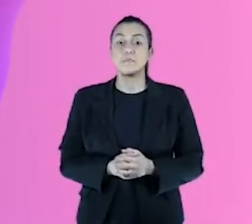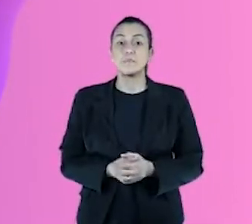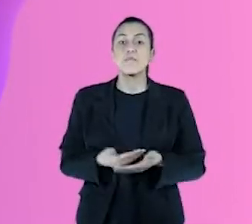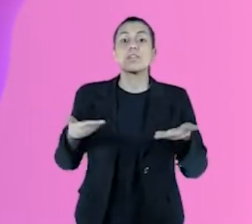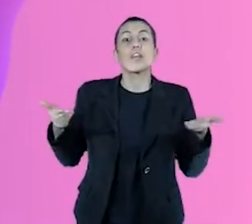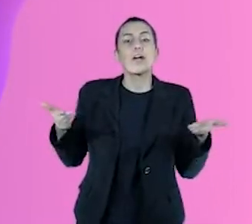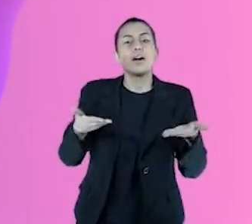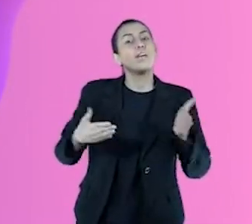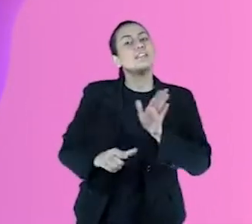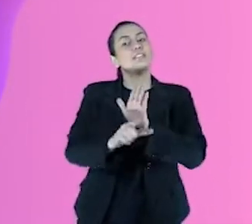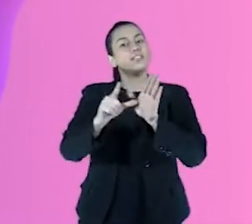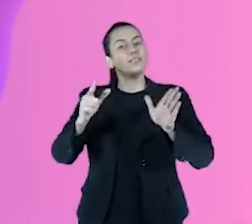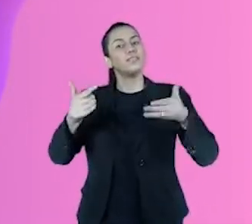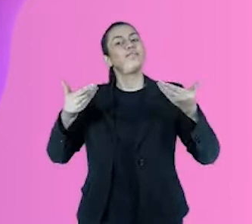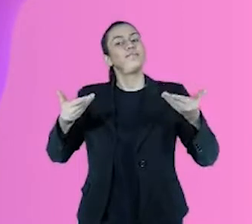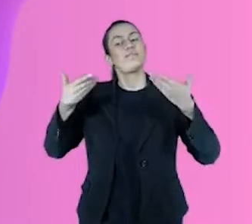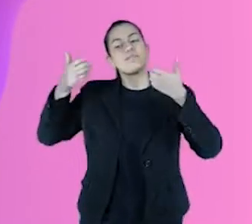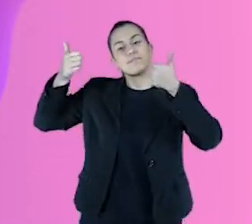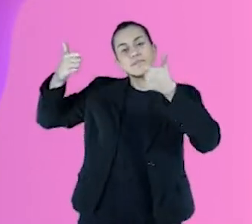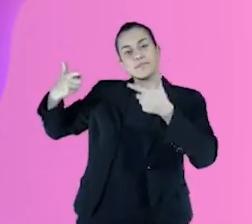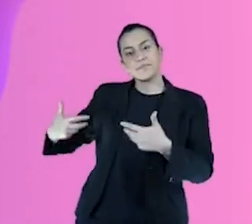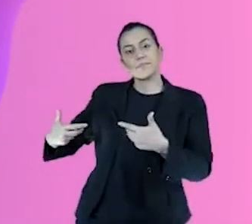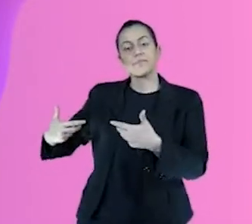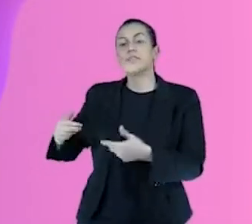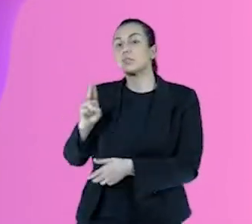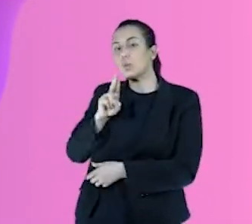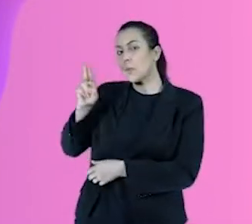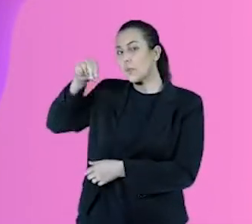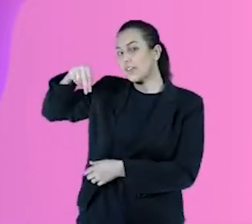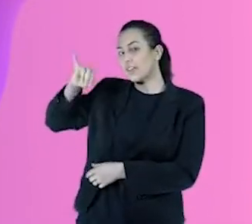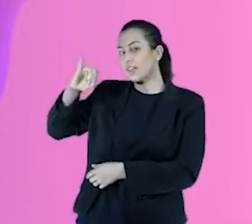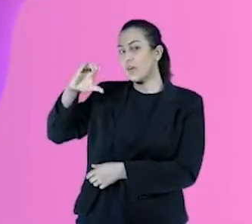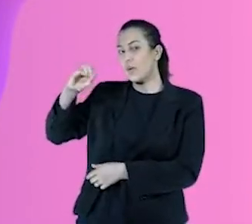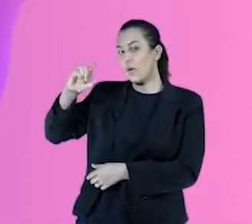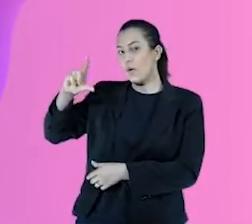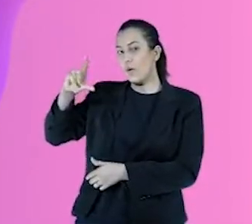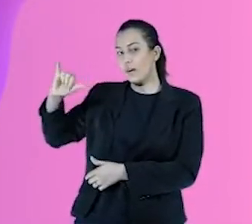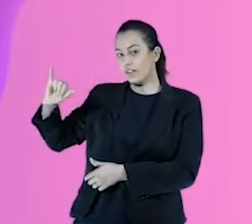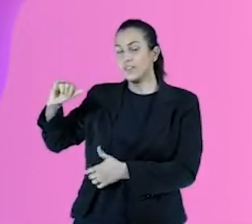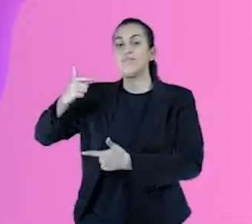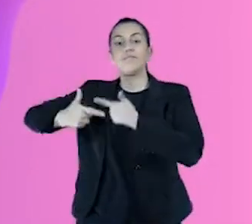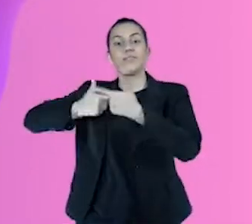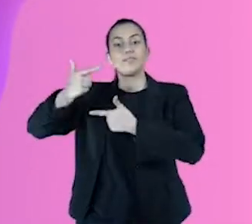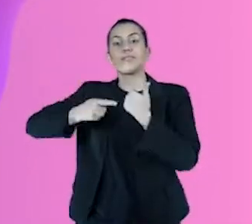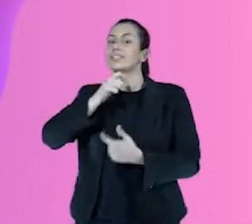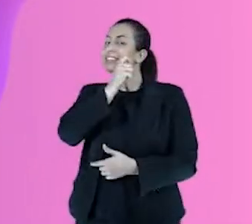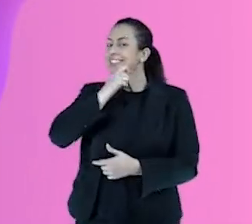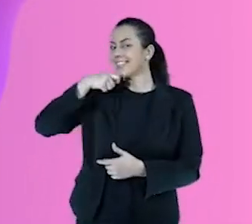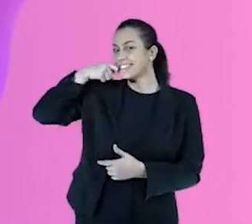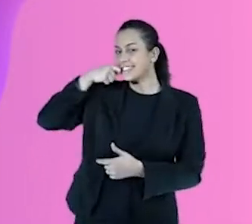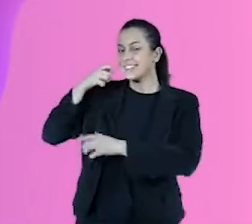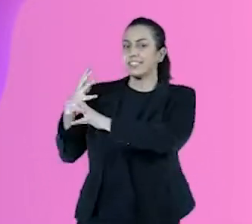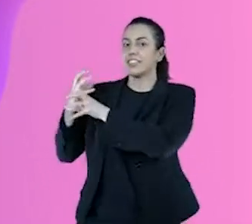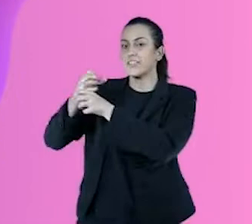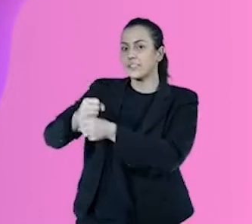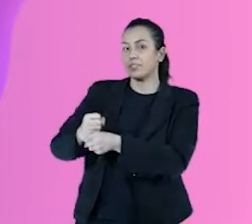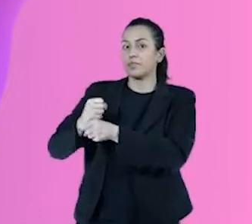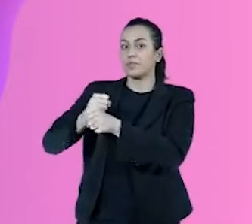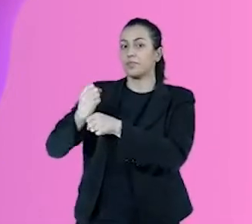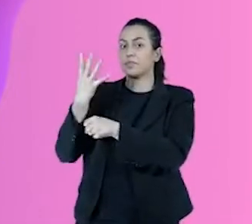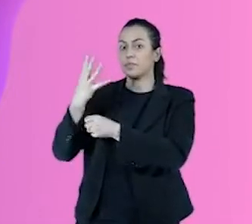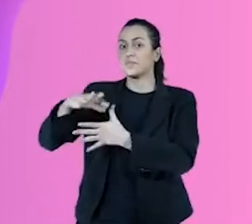que antes de mais nada, eu gostaria de me apresentar para vocês. Então, meu nome é Nicole e eu trabalho aqui na Amazon há quatro anos como líder de categorias.